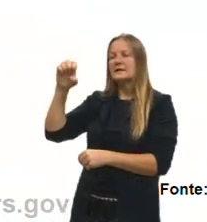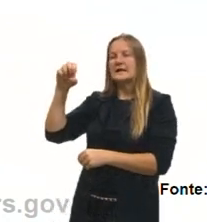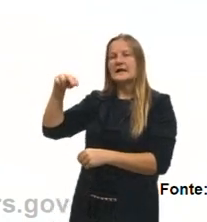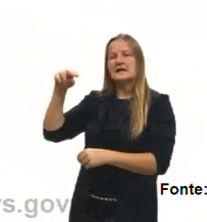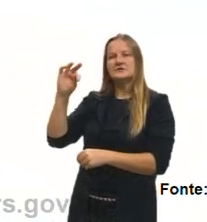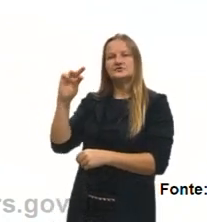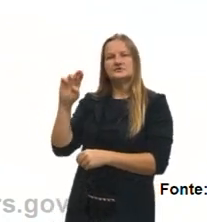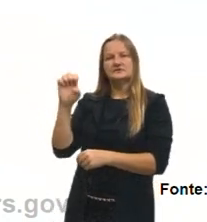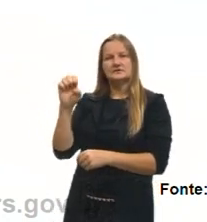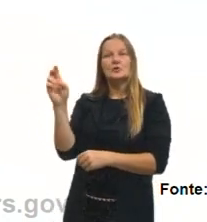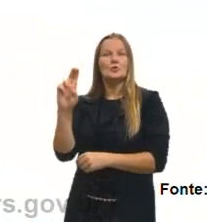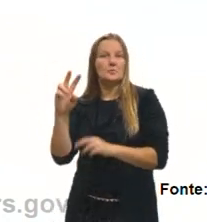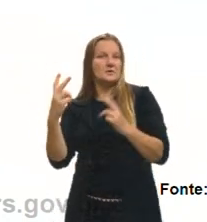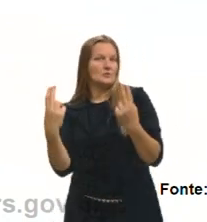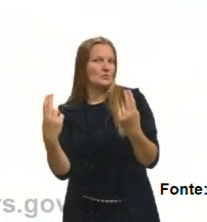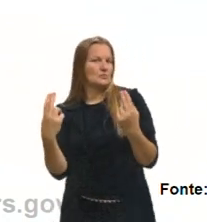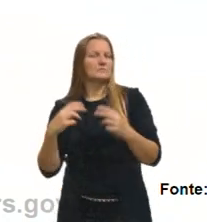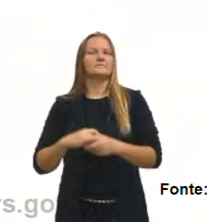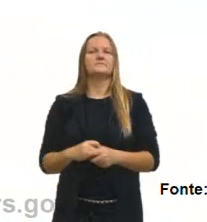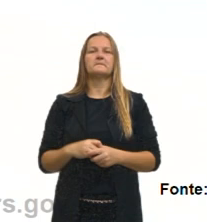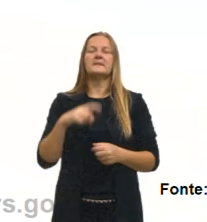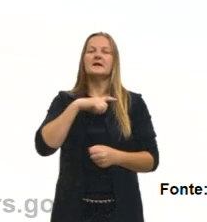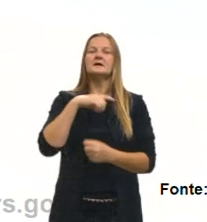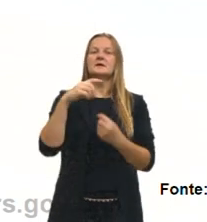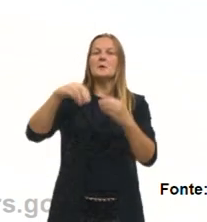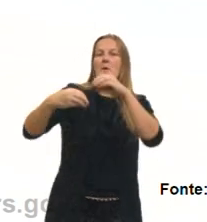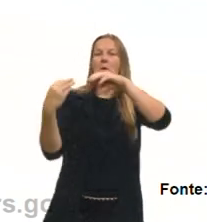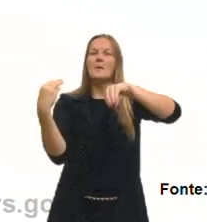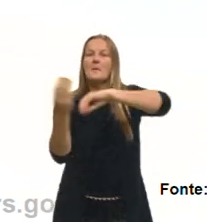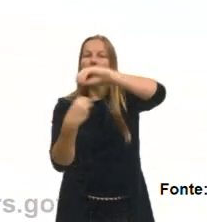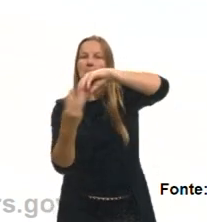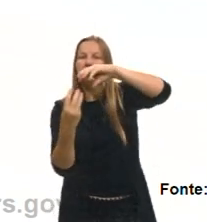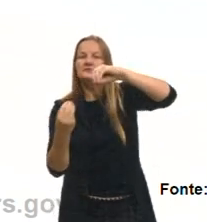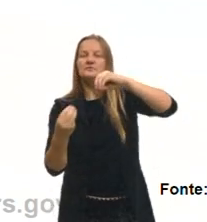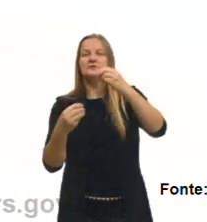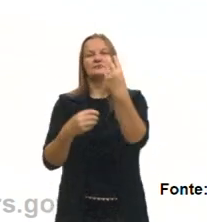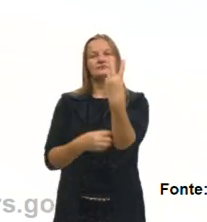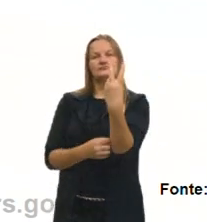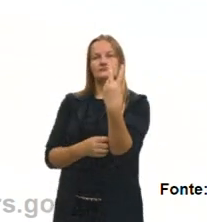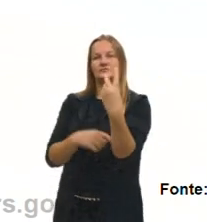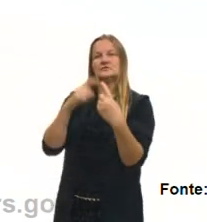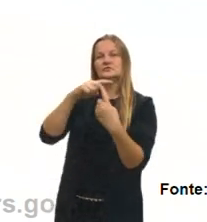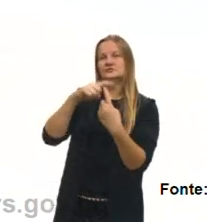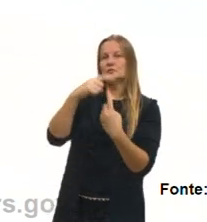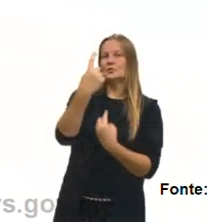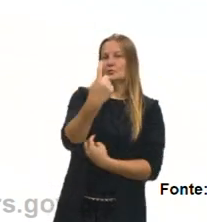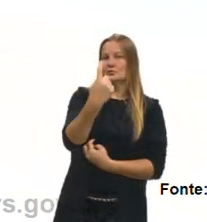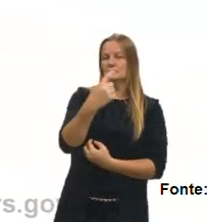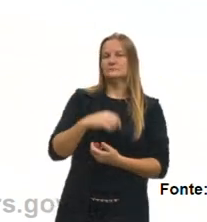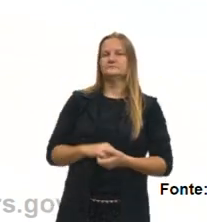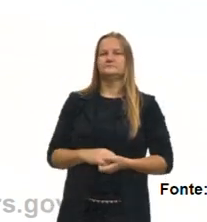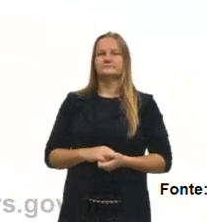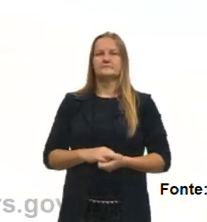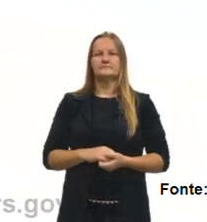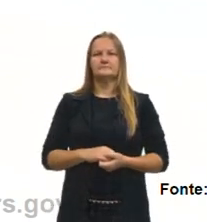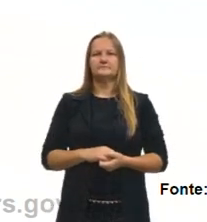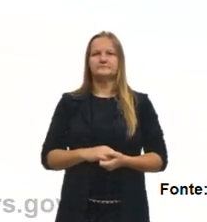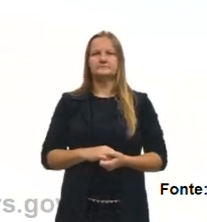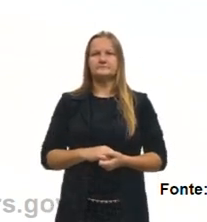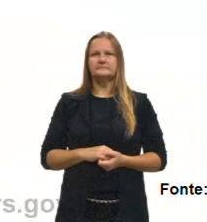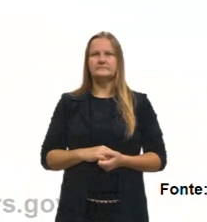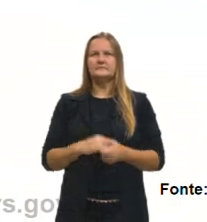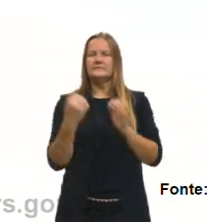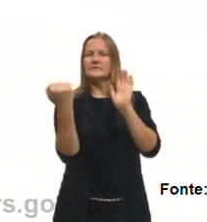E as misturas, elas têm dois tipos que nós já vamos entender. Um dos tipos das misturas, que é aquela que